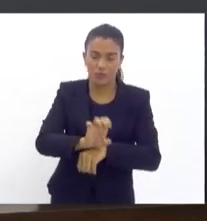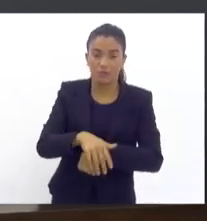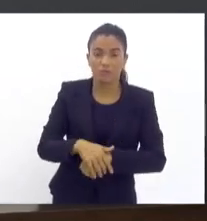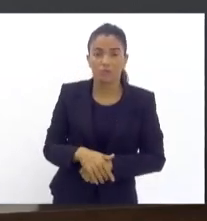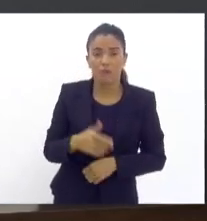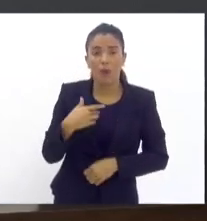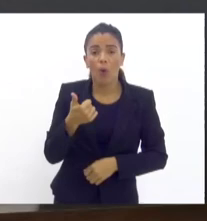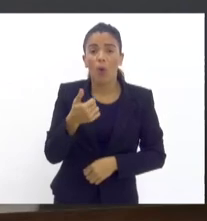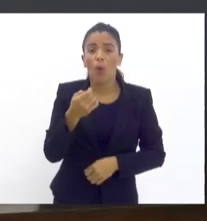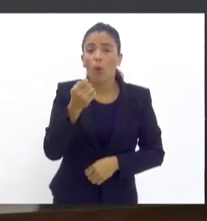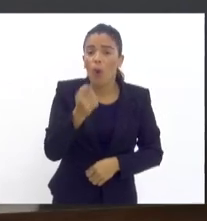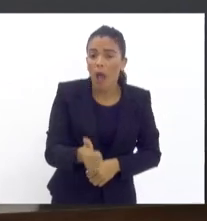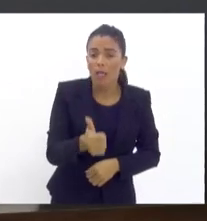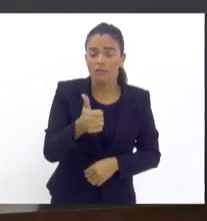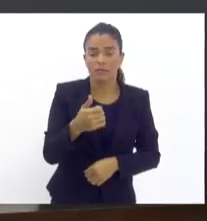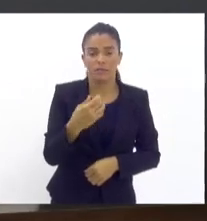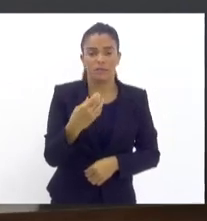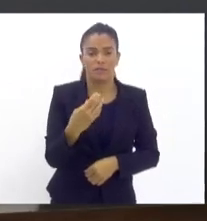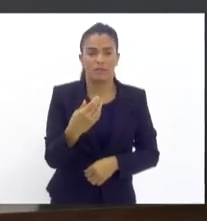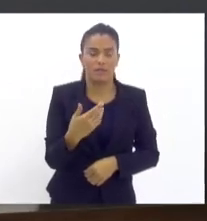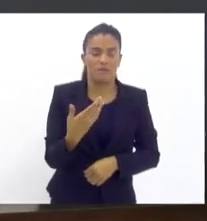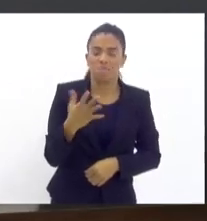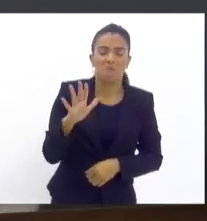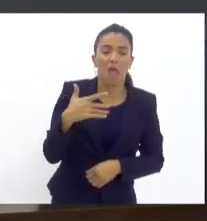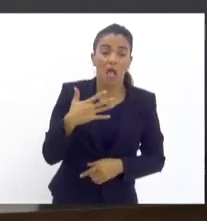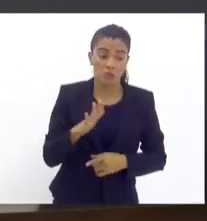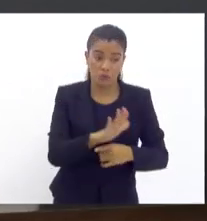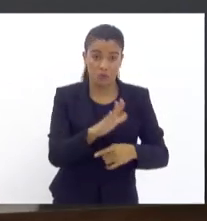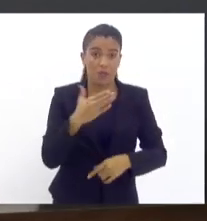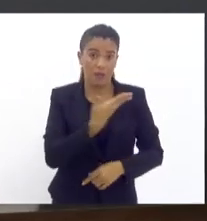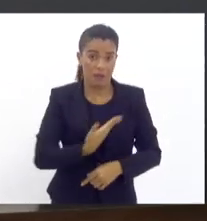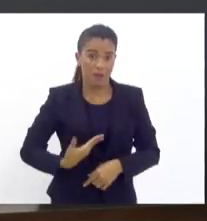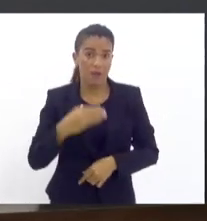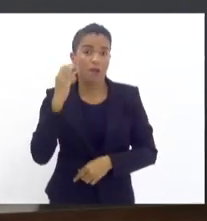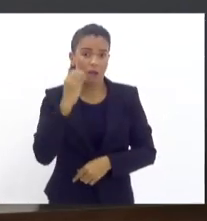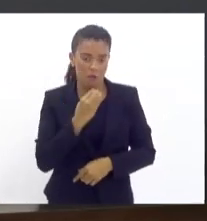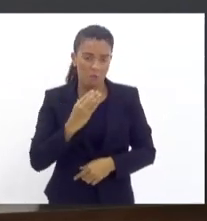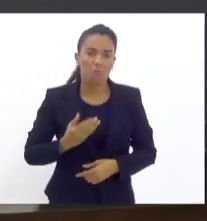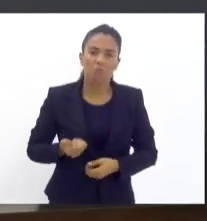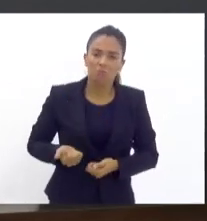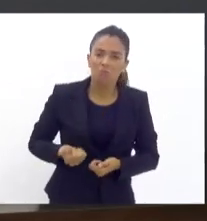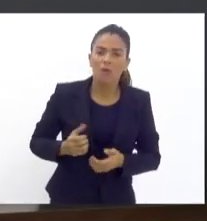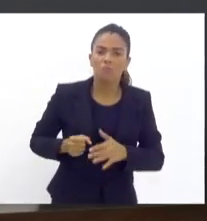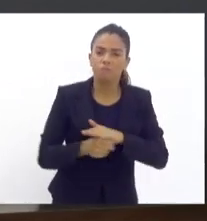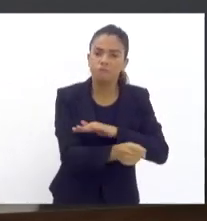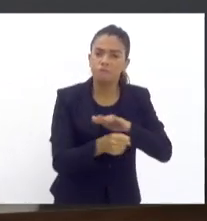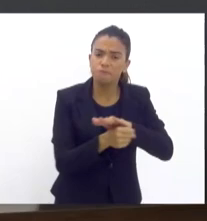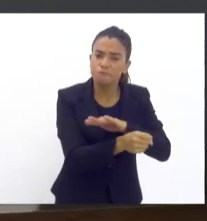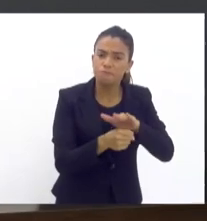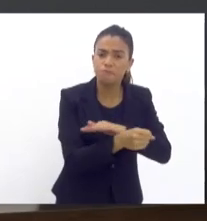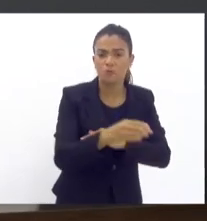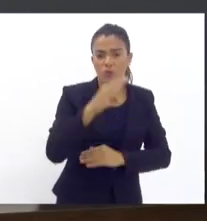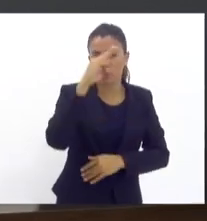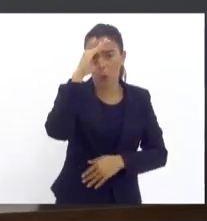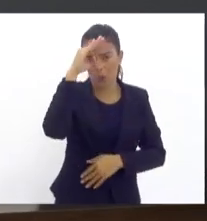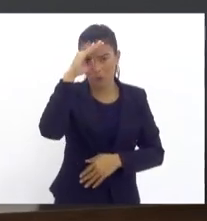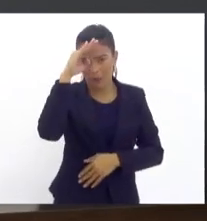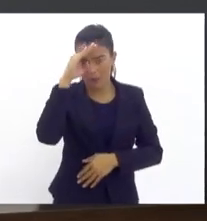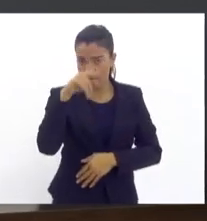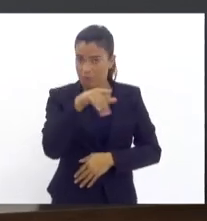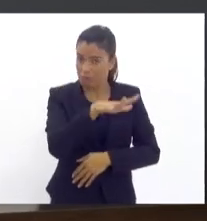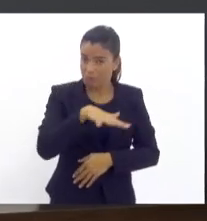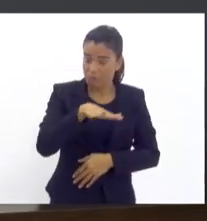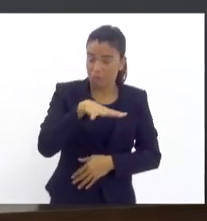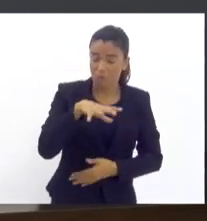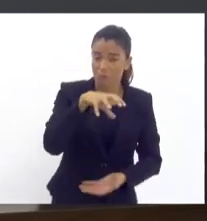está com quase 20%, apesar da ajuda do governador Cláudio Castro que mandou alguns novos policiais formados agora lá para o nosso batalhão, ele está